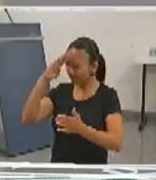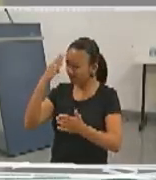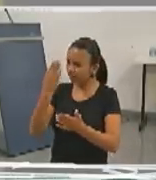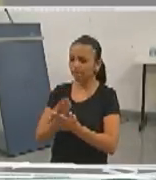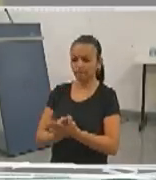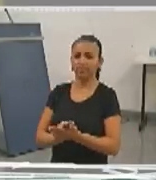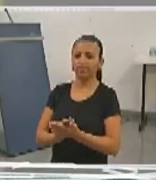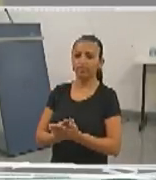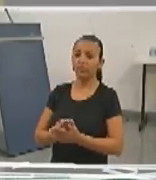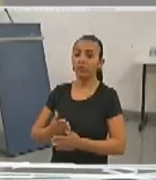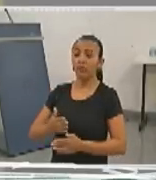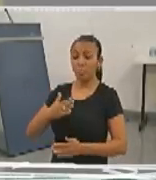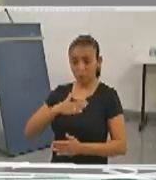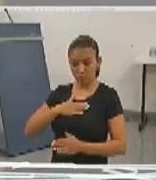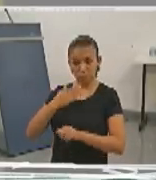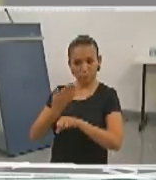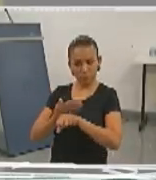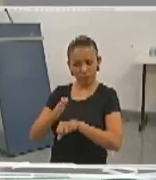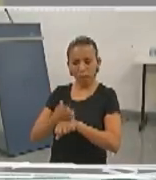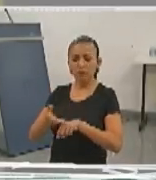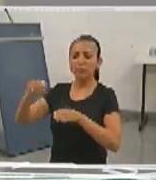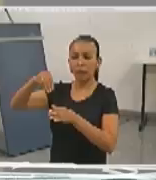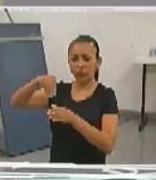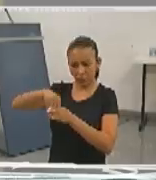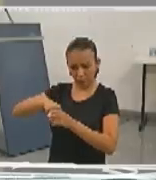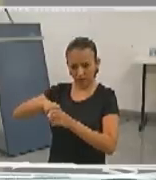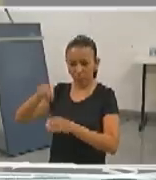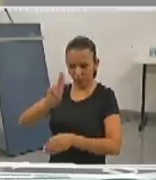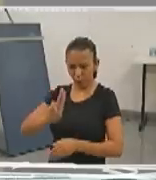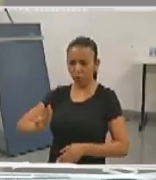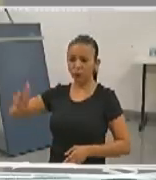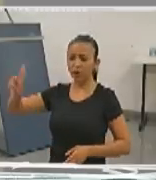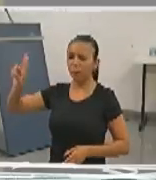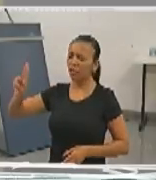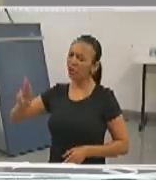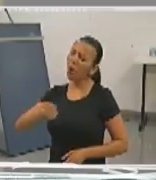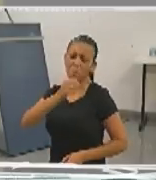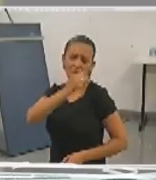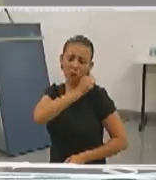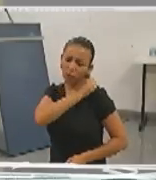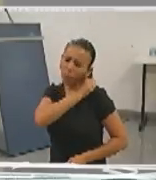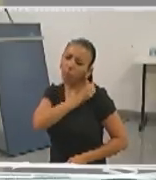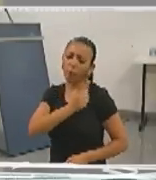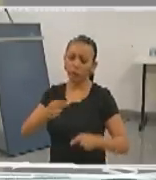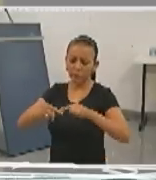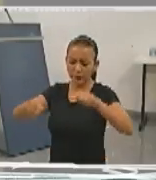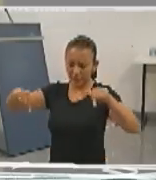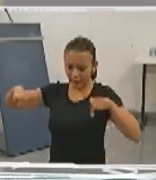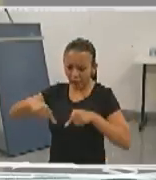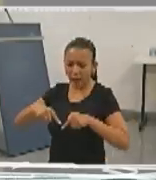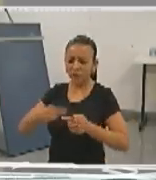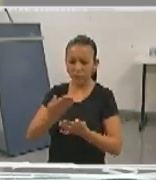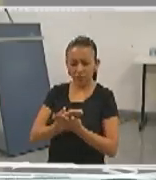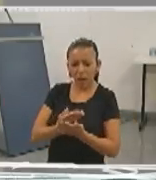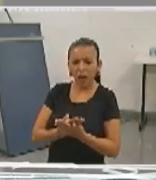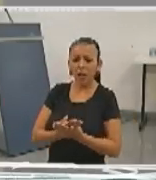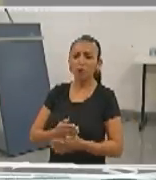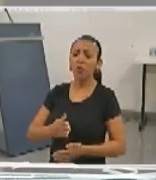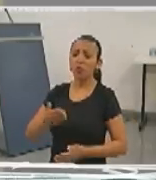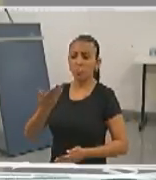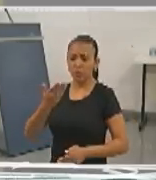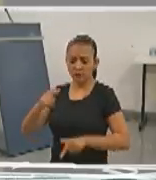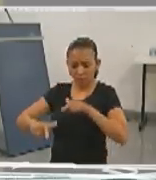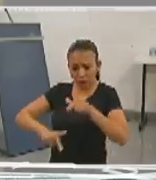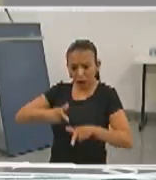E, na minha prática dentro da universidade, seja com meus alunos em sala de aula, seja com meus colegas